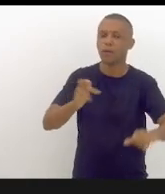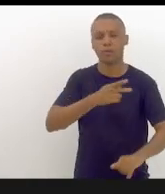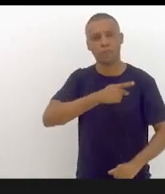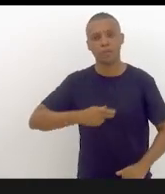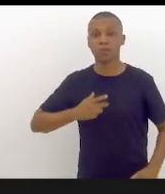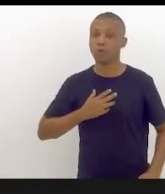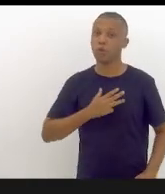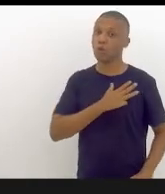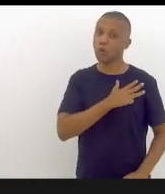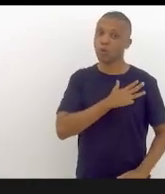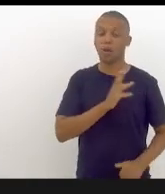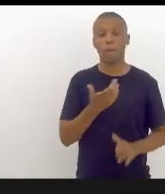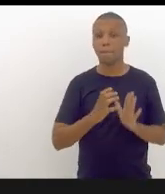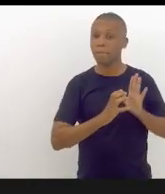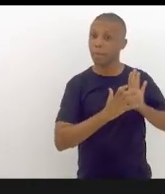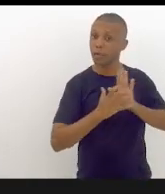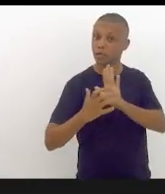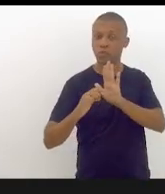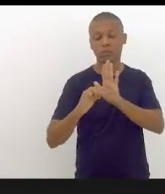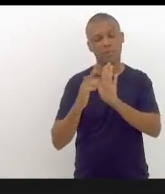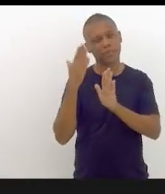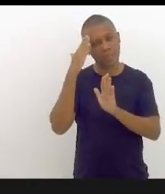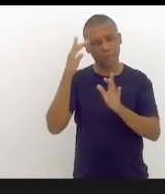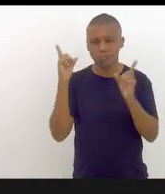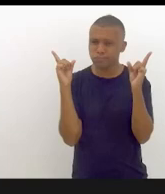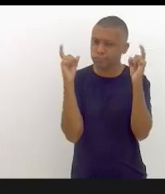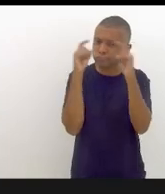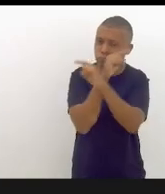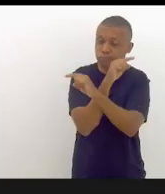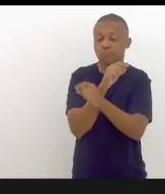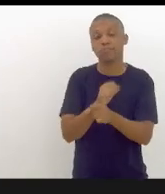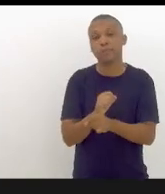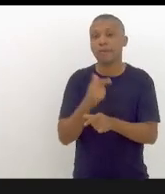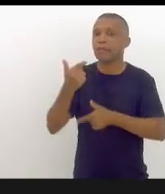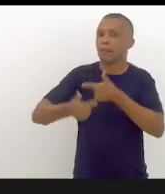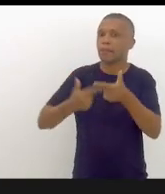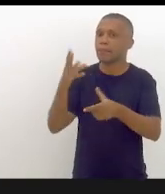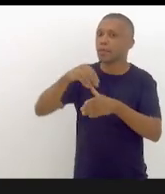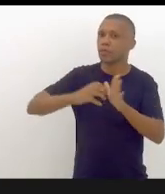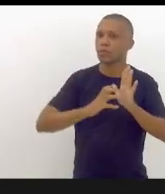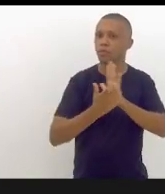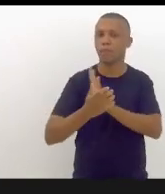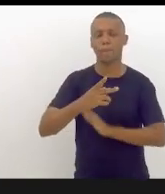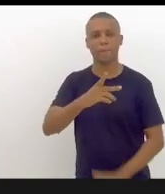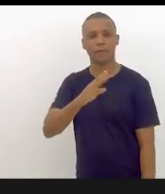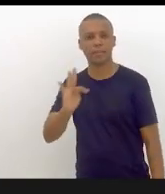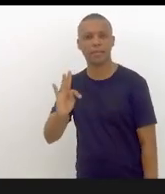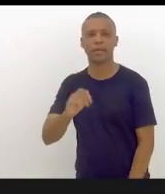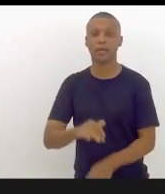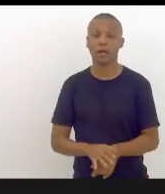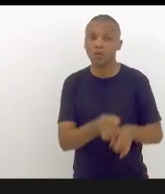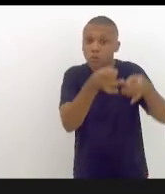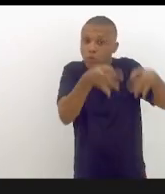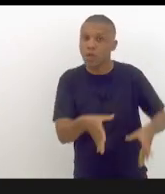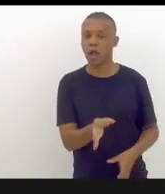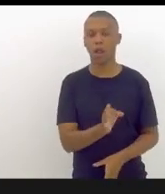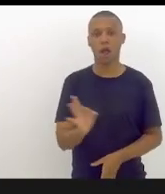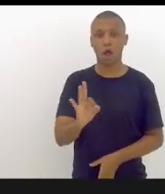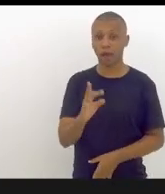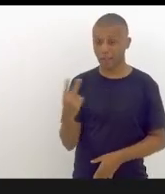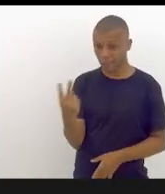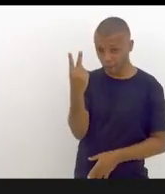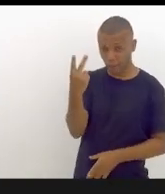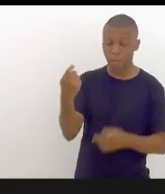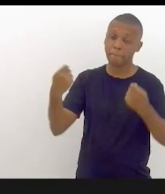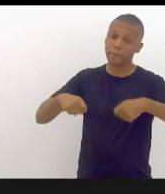parceiro que a gente sabe, na dificuldade ele estava no partido dele, não saiu, agora na vitória a gente tem que dar valor a ele,